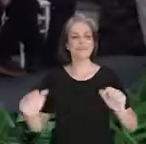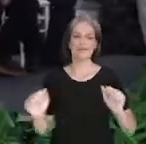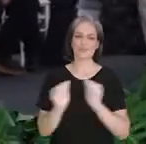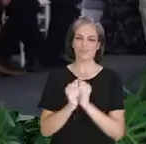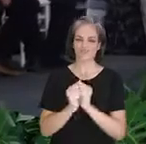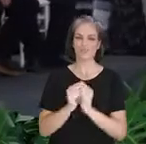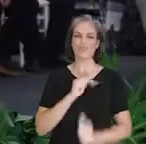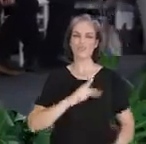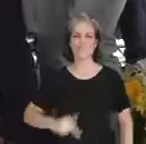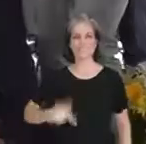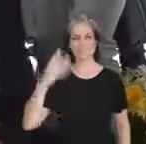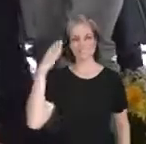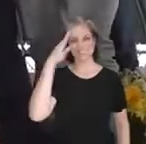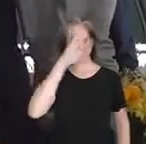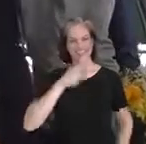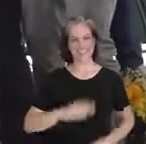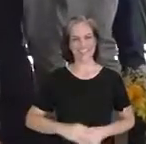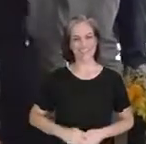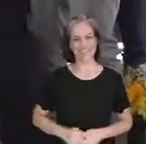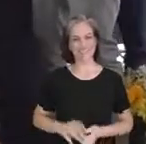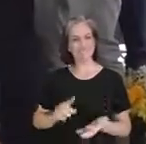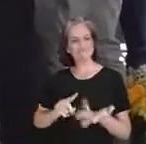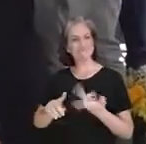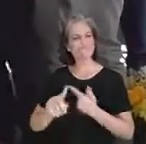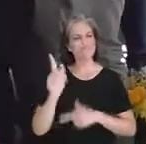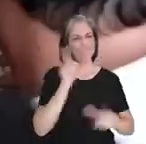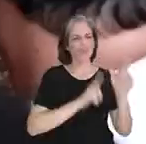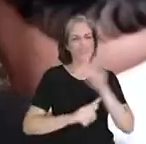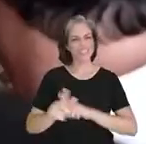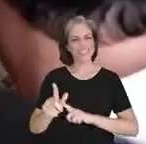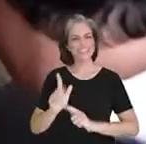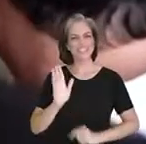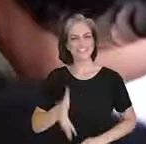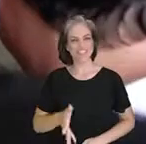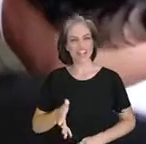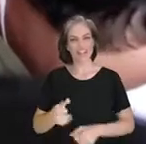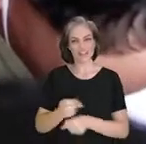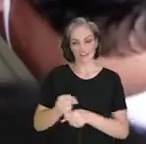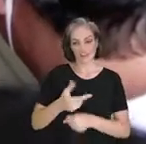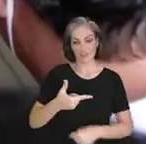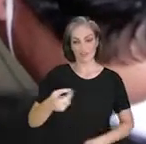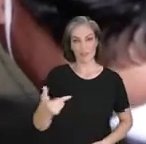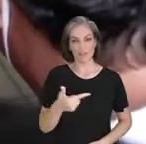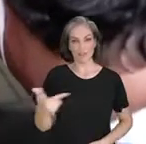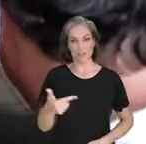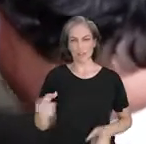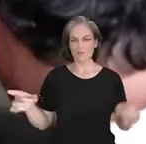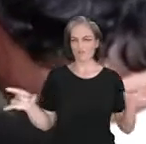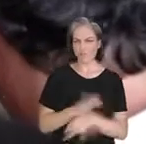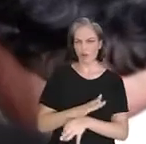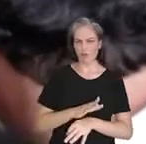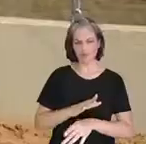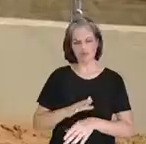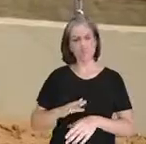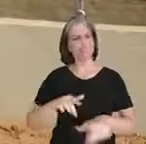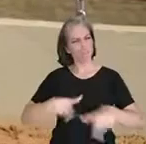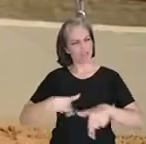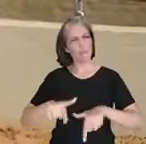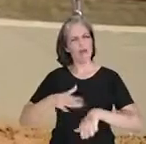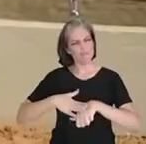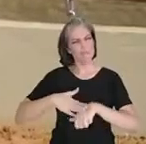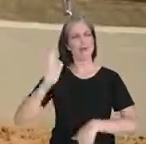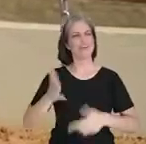lado do nosso presidente Bolsonaro. Foram muitas conquistas. Em 2022, estamos prontos para fazer mais. O